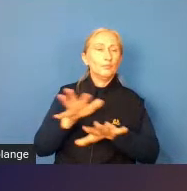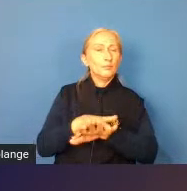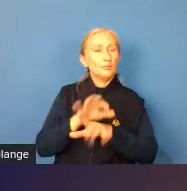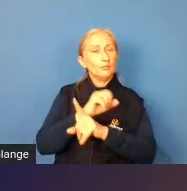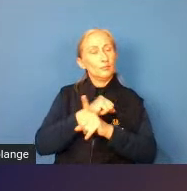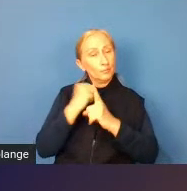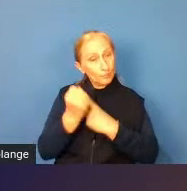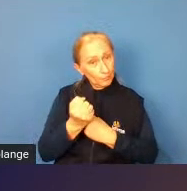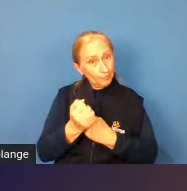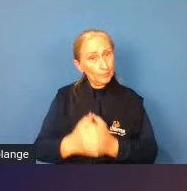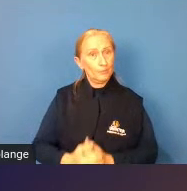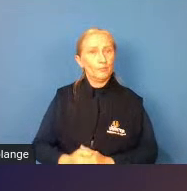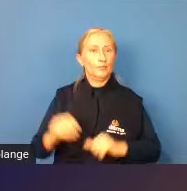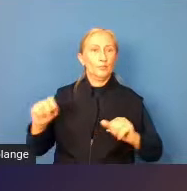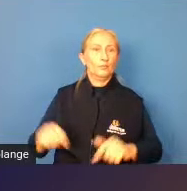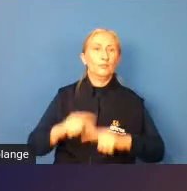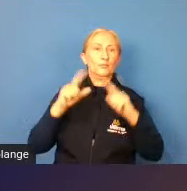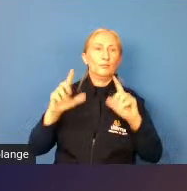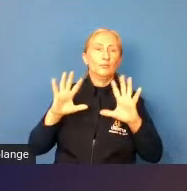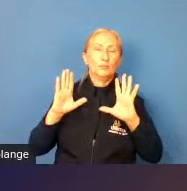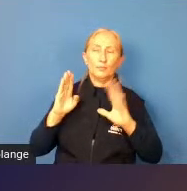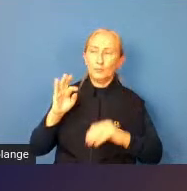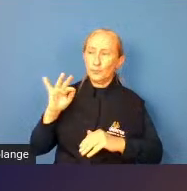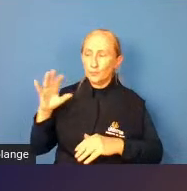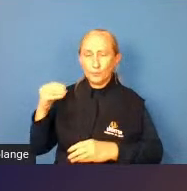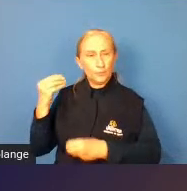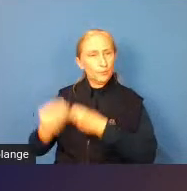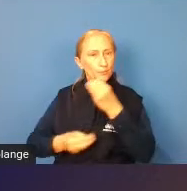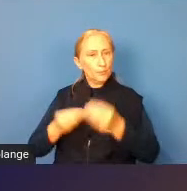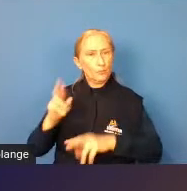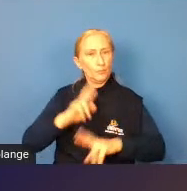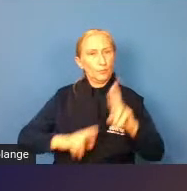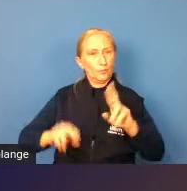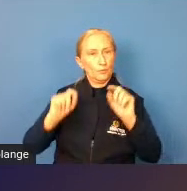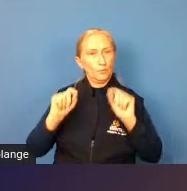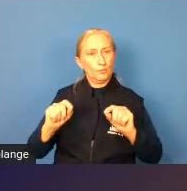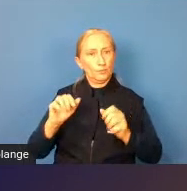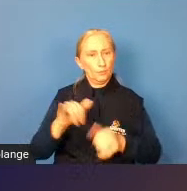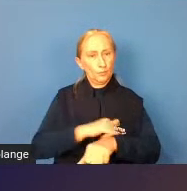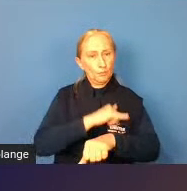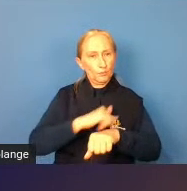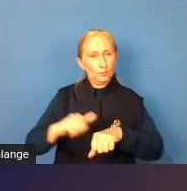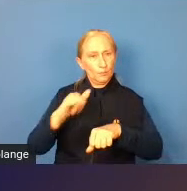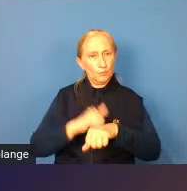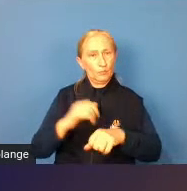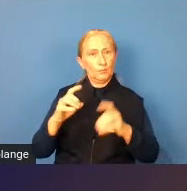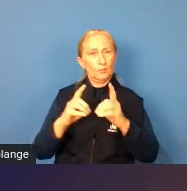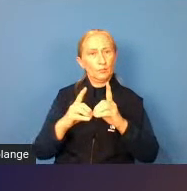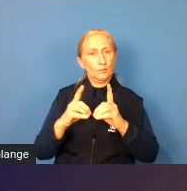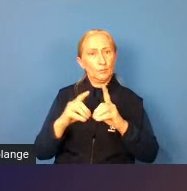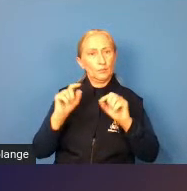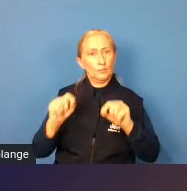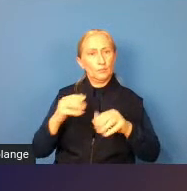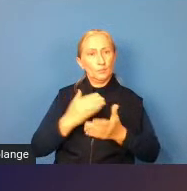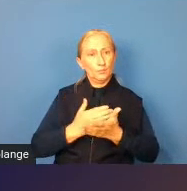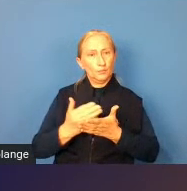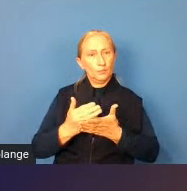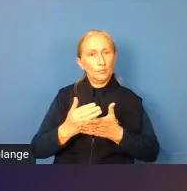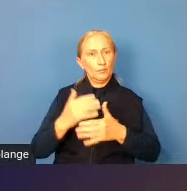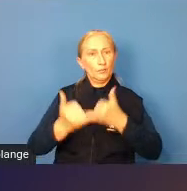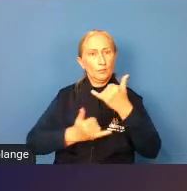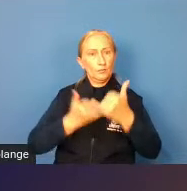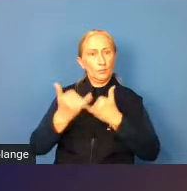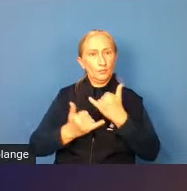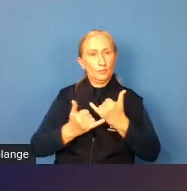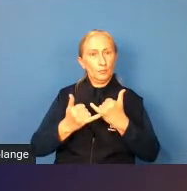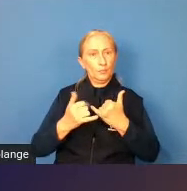claro que tem todos os benefícios além disso que é utilizar as estratégias didáticas a partir da ludicidade que